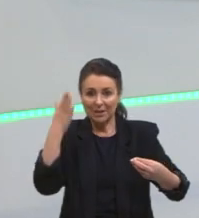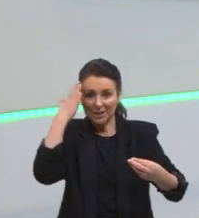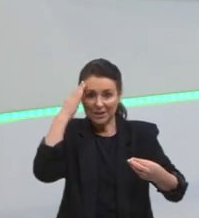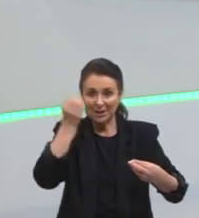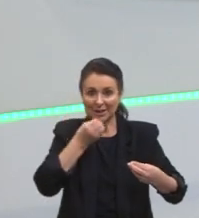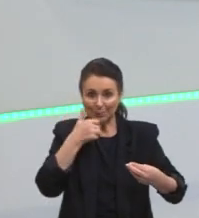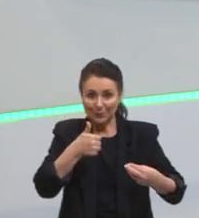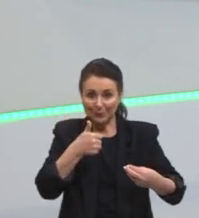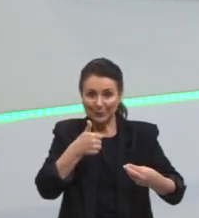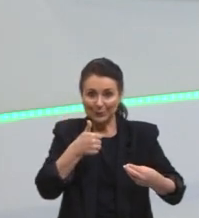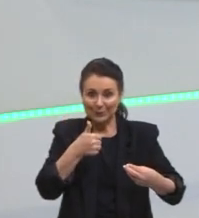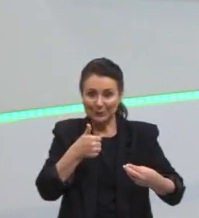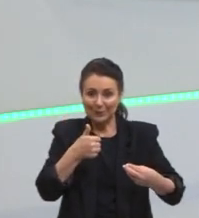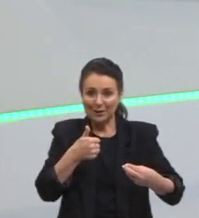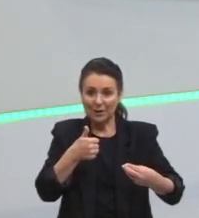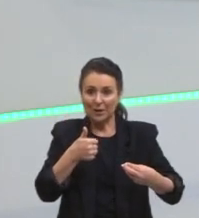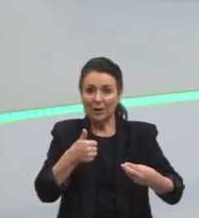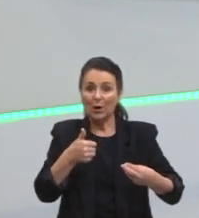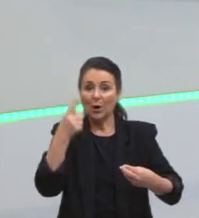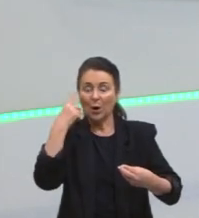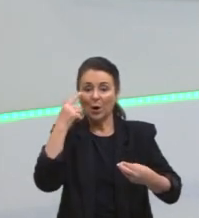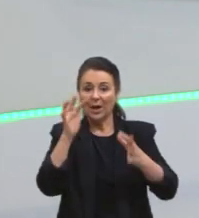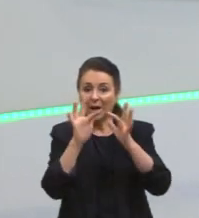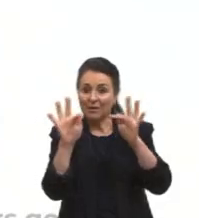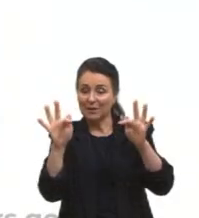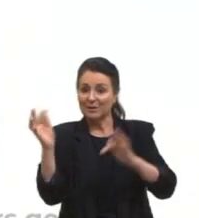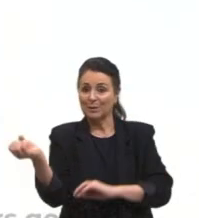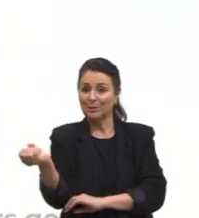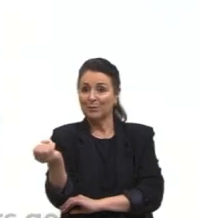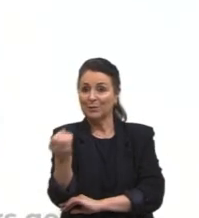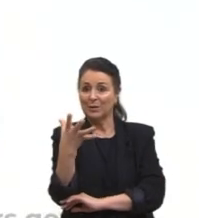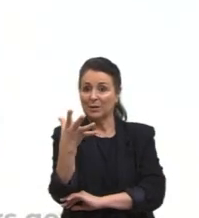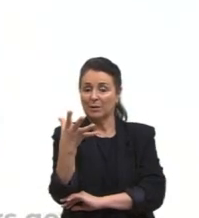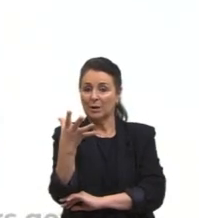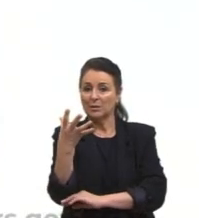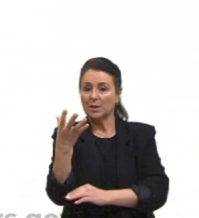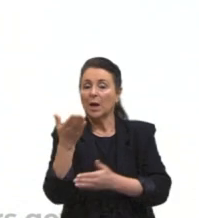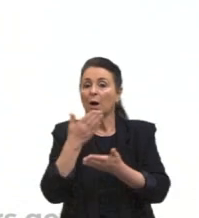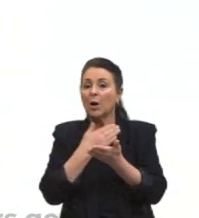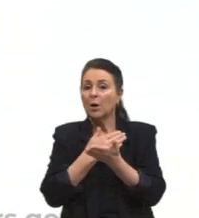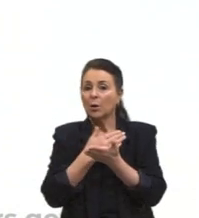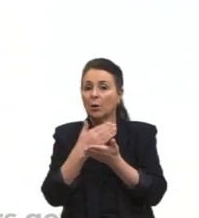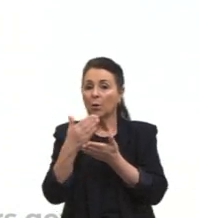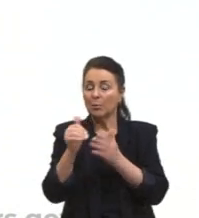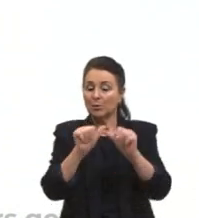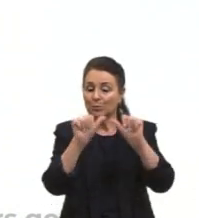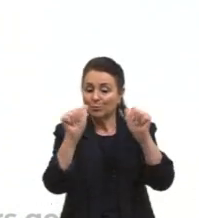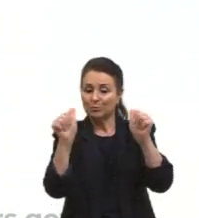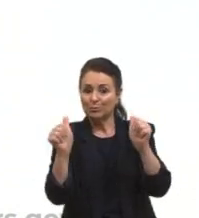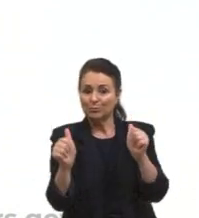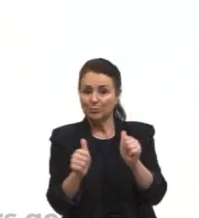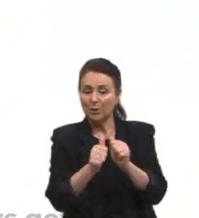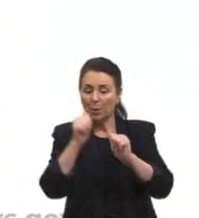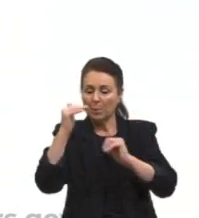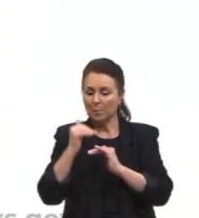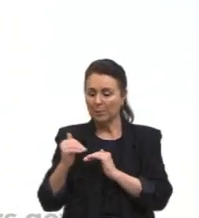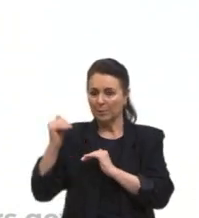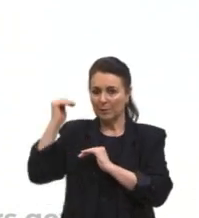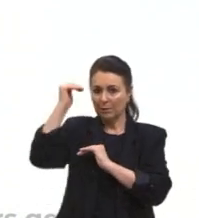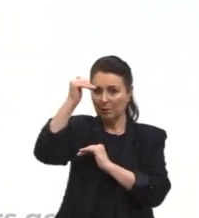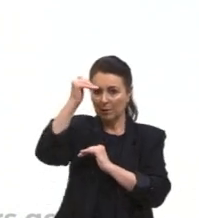vocês? Espero que sim. E para encerrar, olha só, a modernidade, nascida com a ilustração, teria privilegiado o